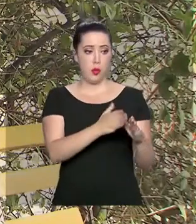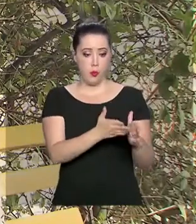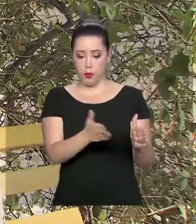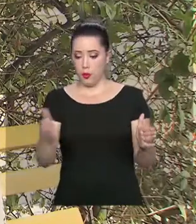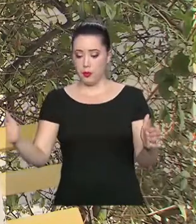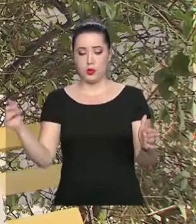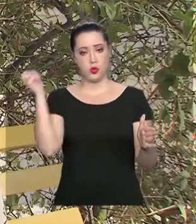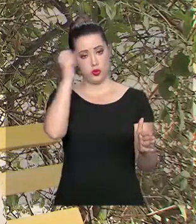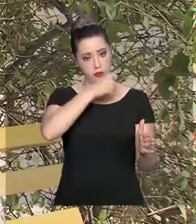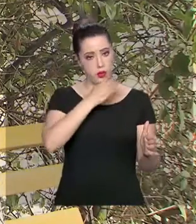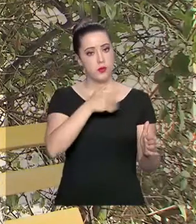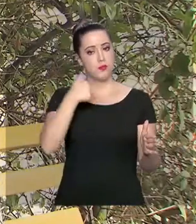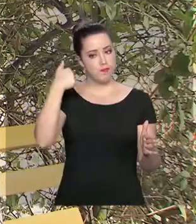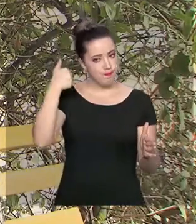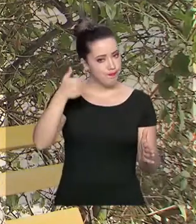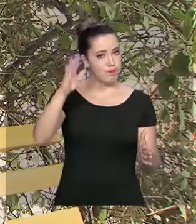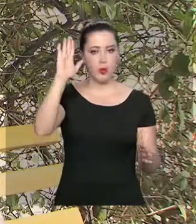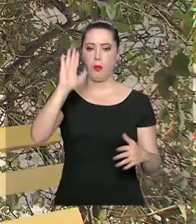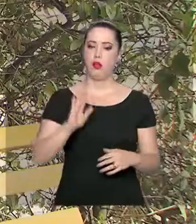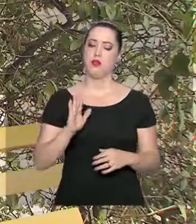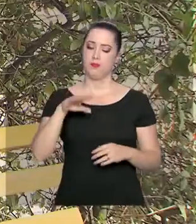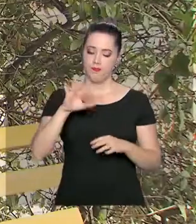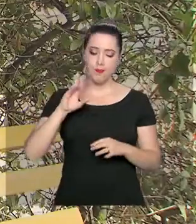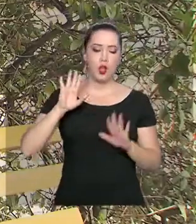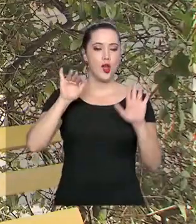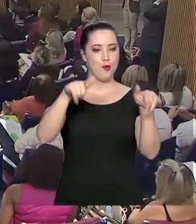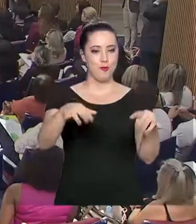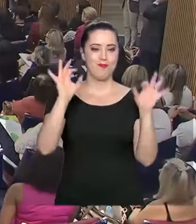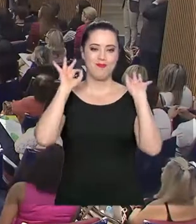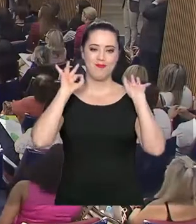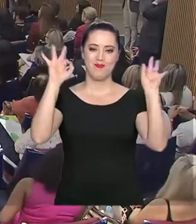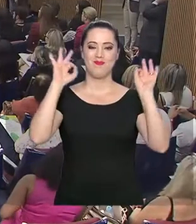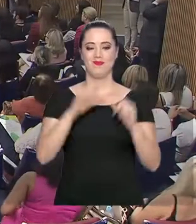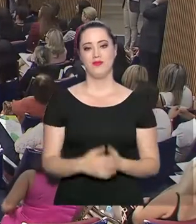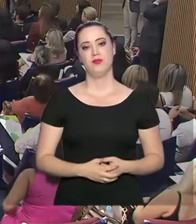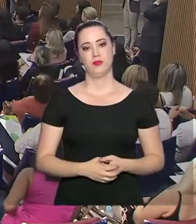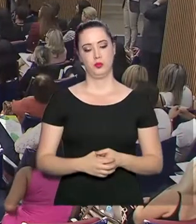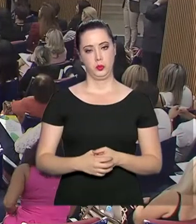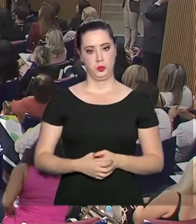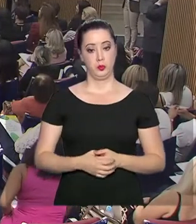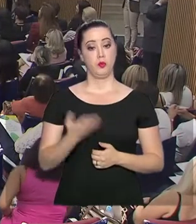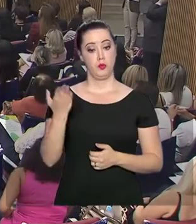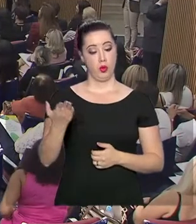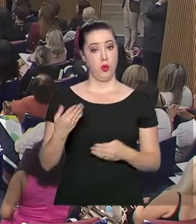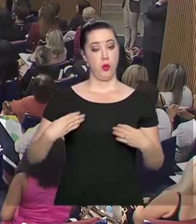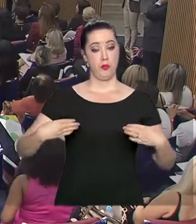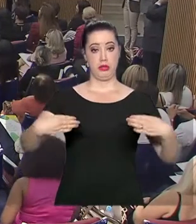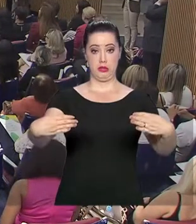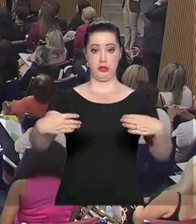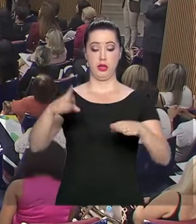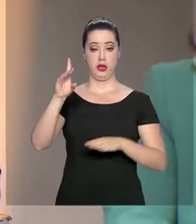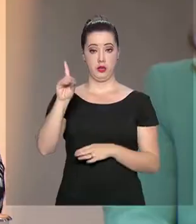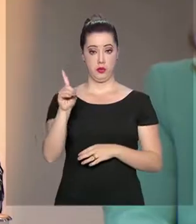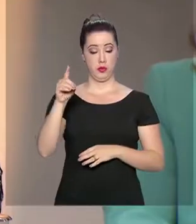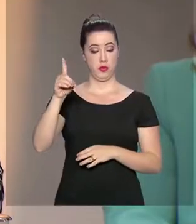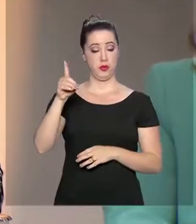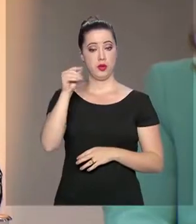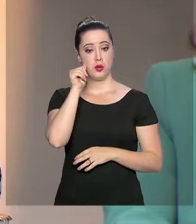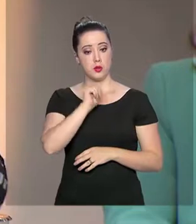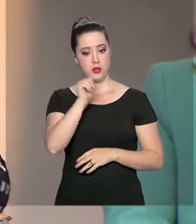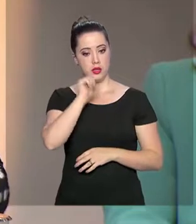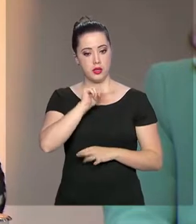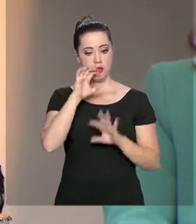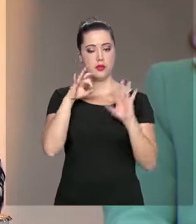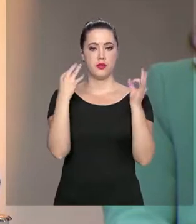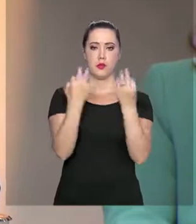passa e que dá tudo certo no final. O Ministério da Mulher, da Família e dos Direitos Humanos realizou um